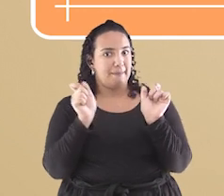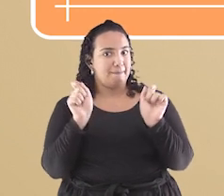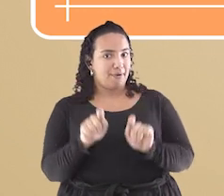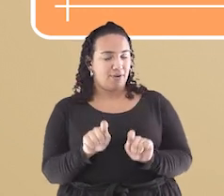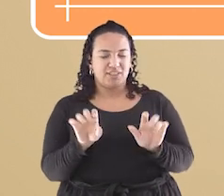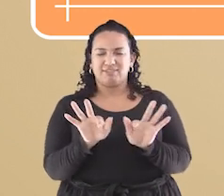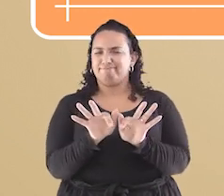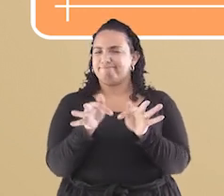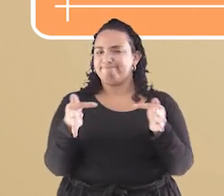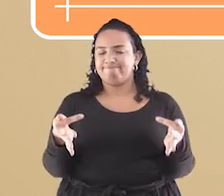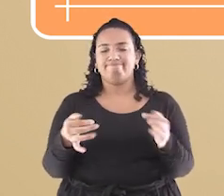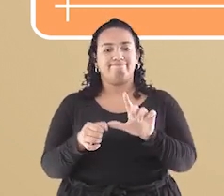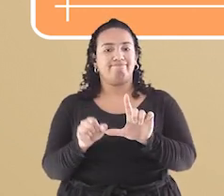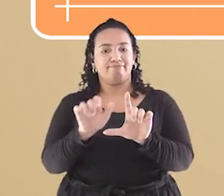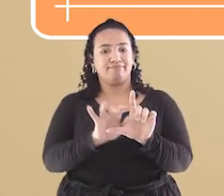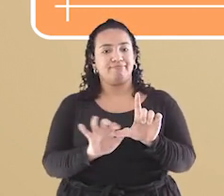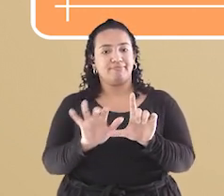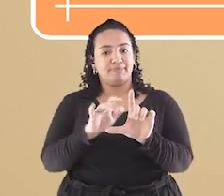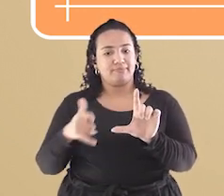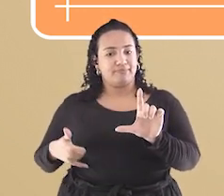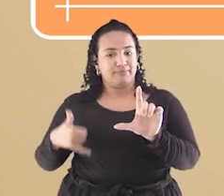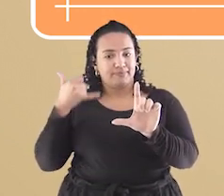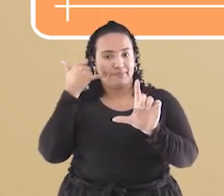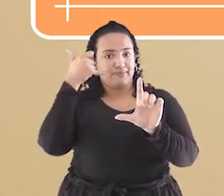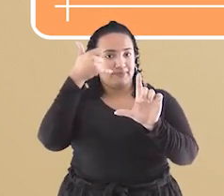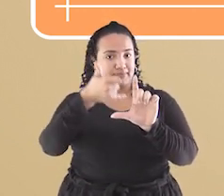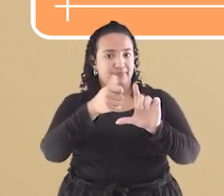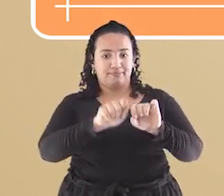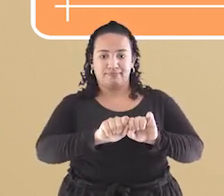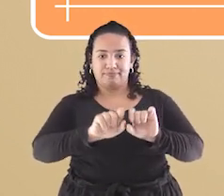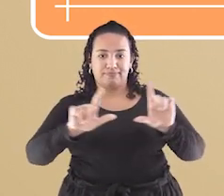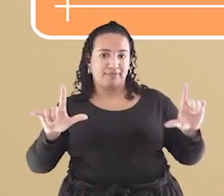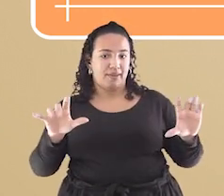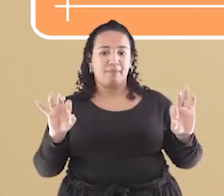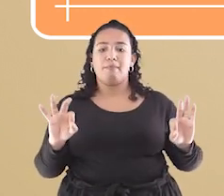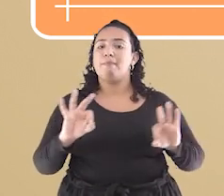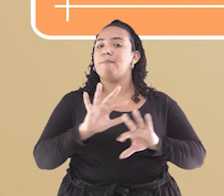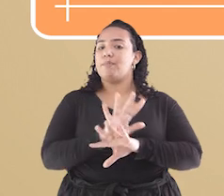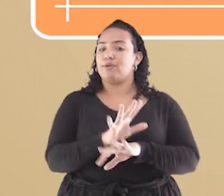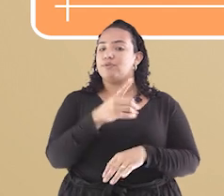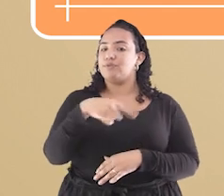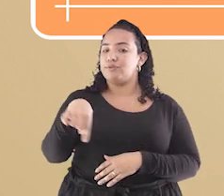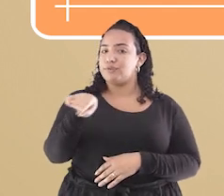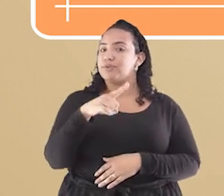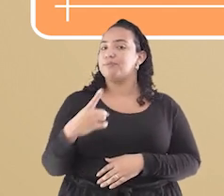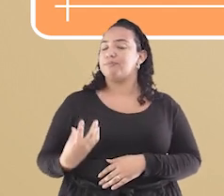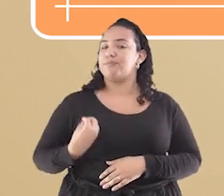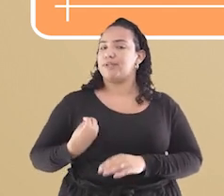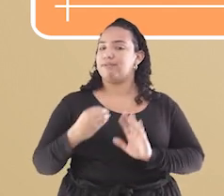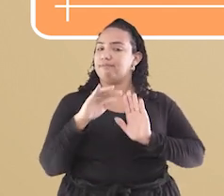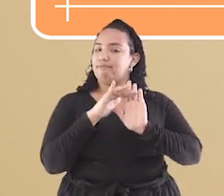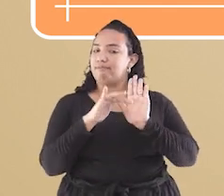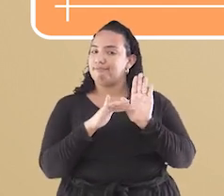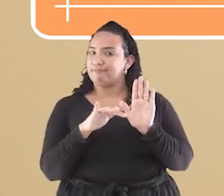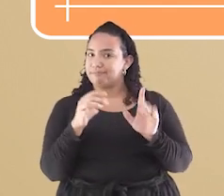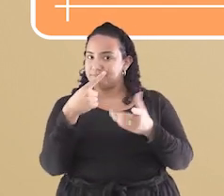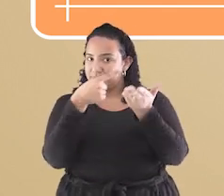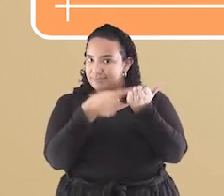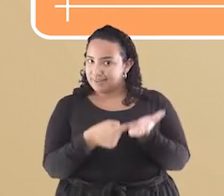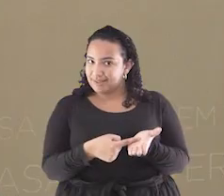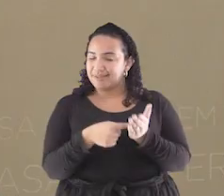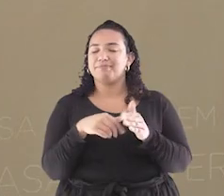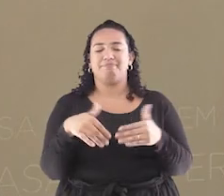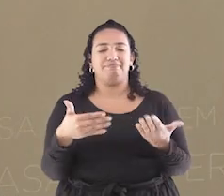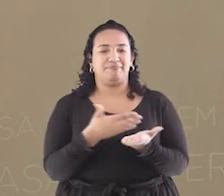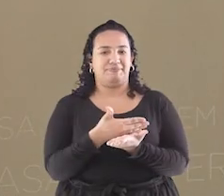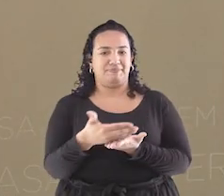basta apontar o seu celular para esse QR Code que aparece na sua TV e pronto, você já garantiu a sua presença. Combinado? Então vamos lá.